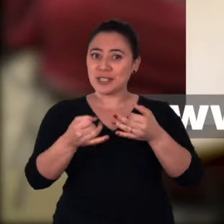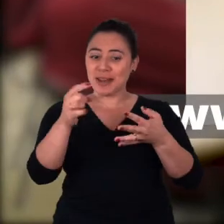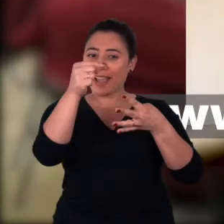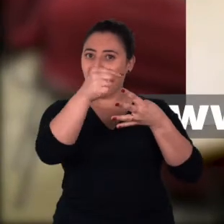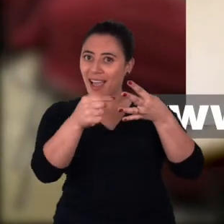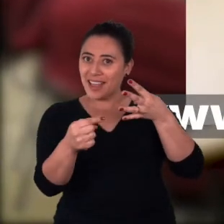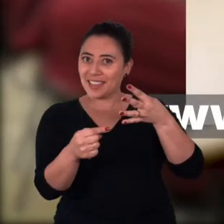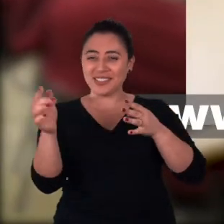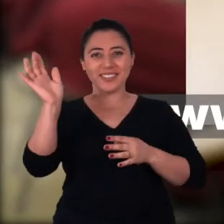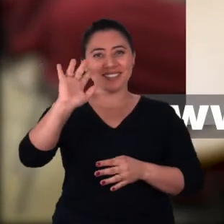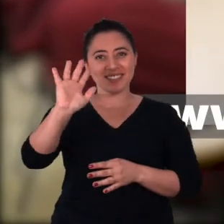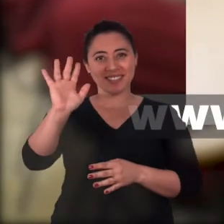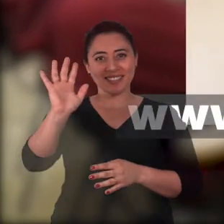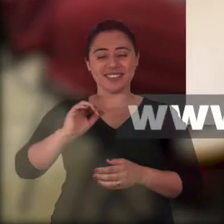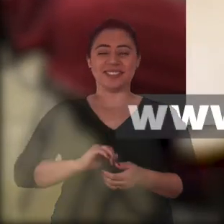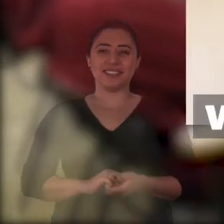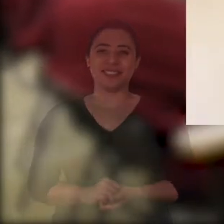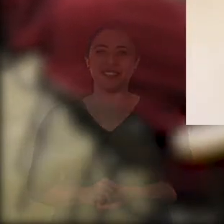pouquinho sobre cada um dos períodos. Até mais!